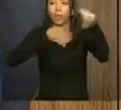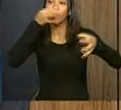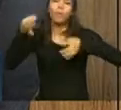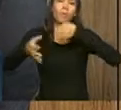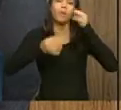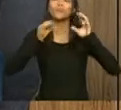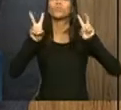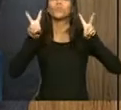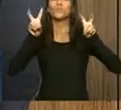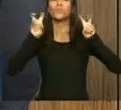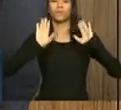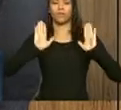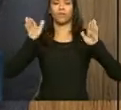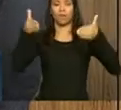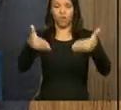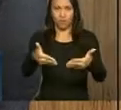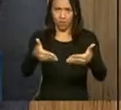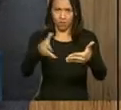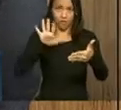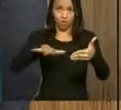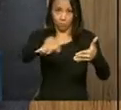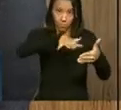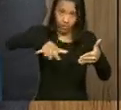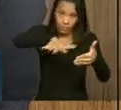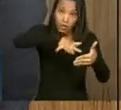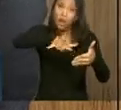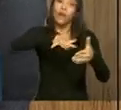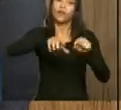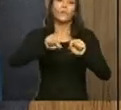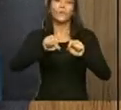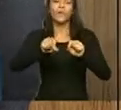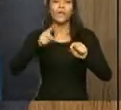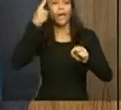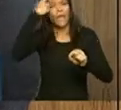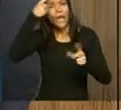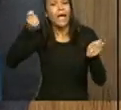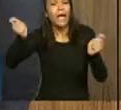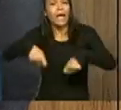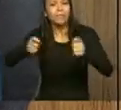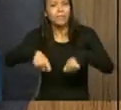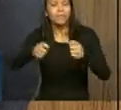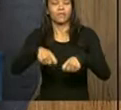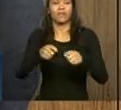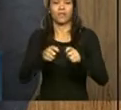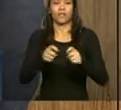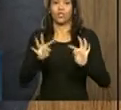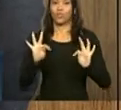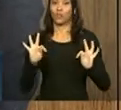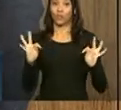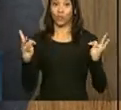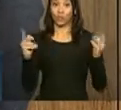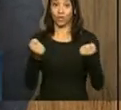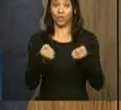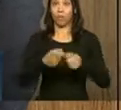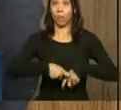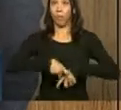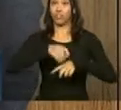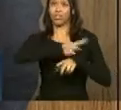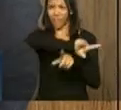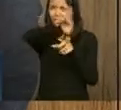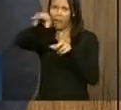específica que é a total loss absorve-se capacidade total dos grandes bancos